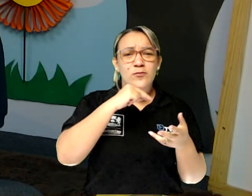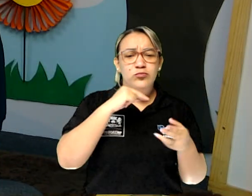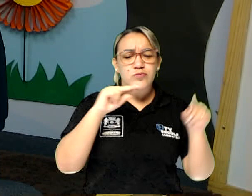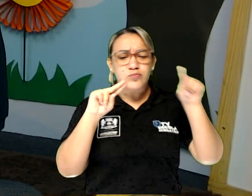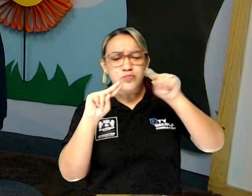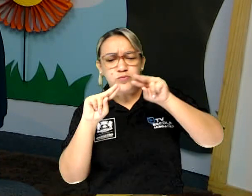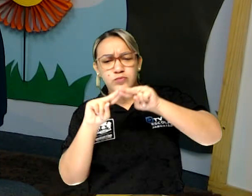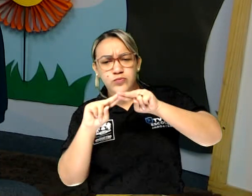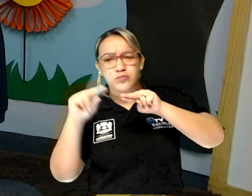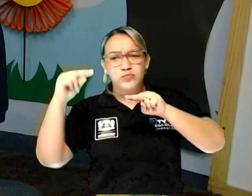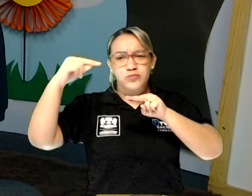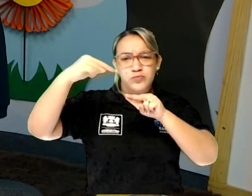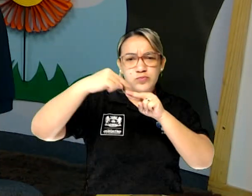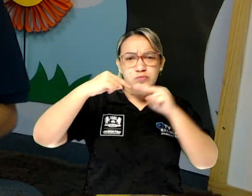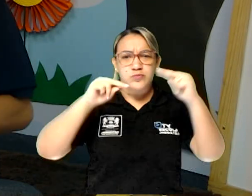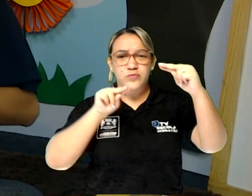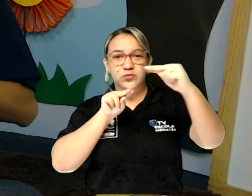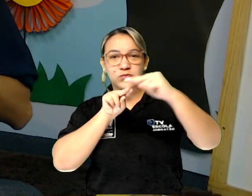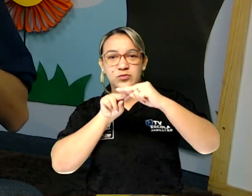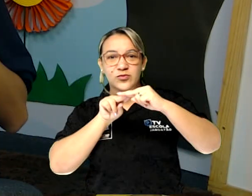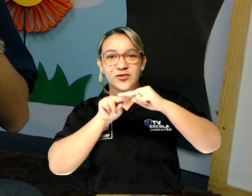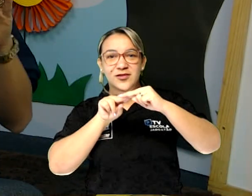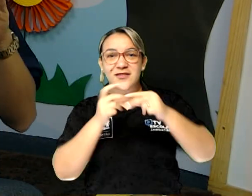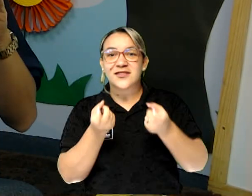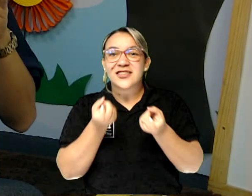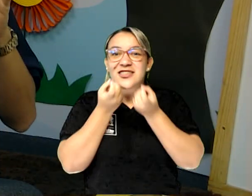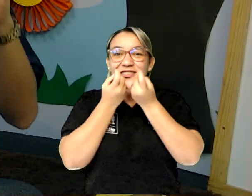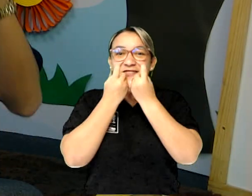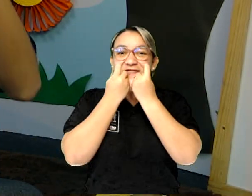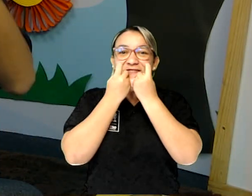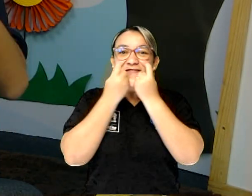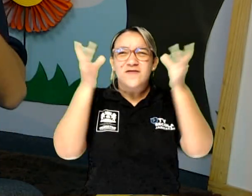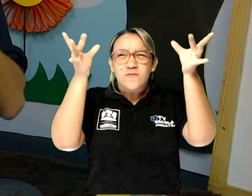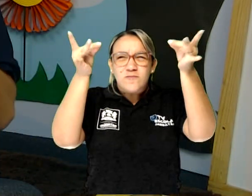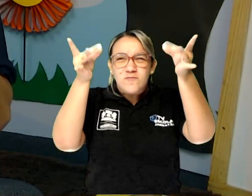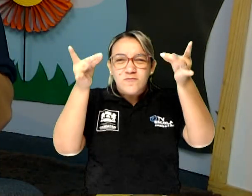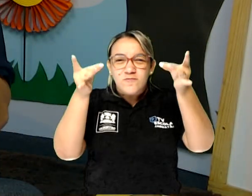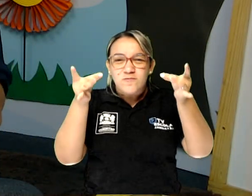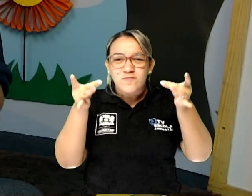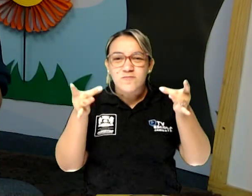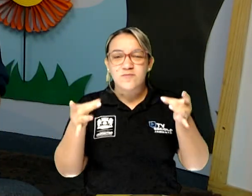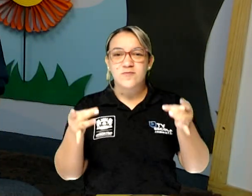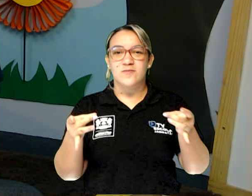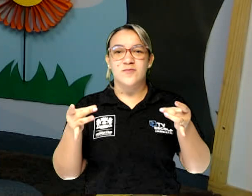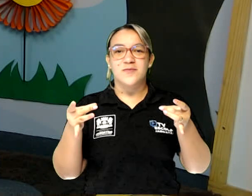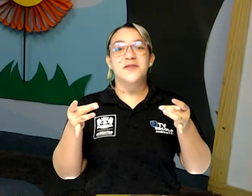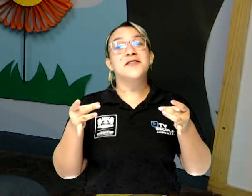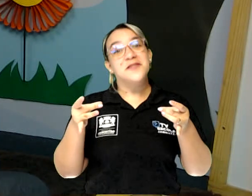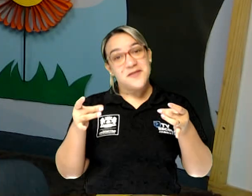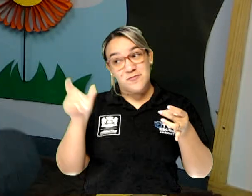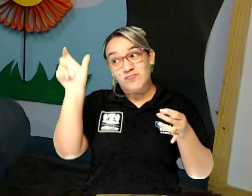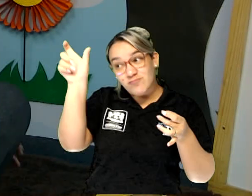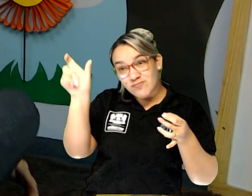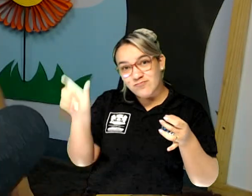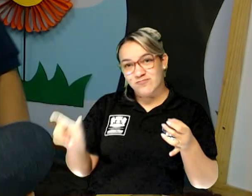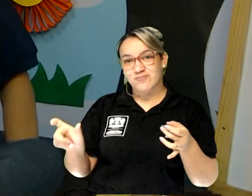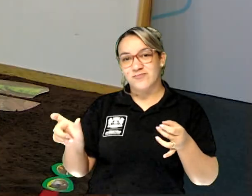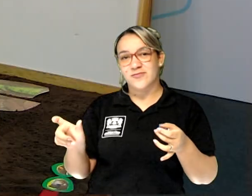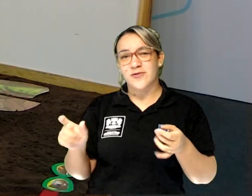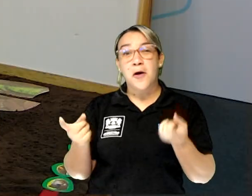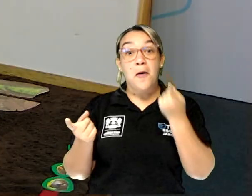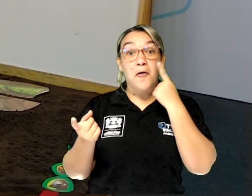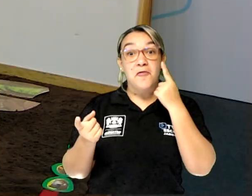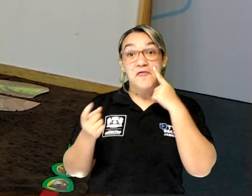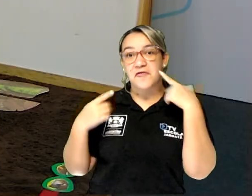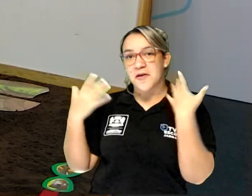quebra-cabeça do grúfalo. Porque todas essas características vão formando um personagem. Olha